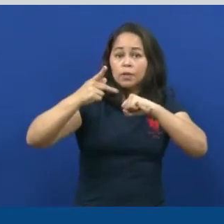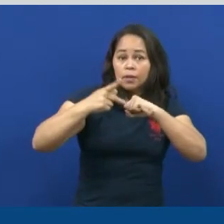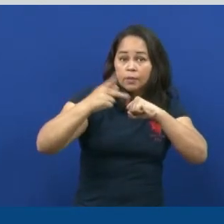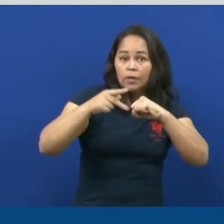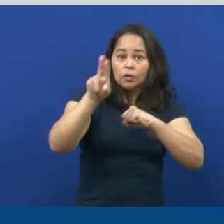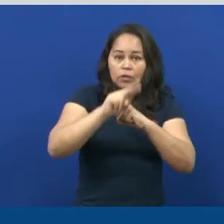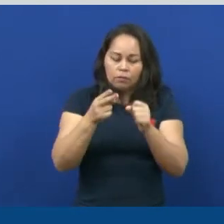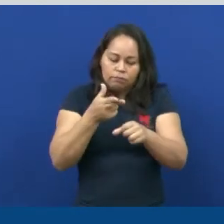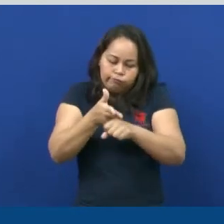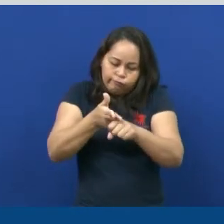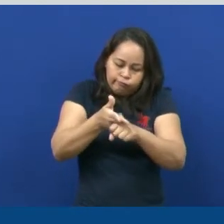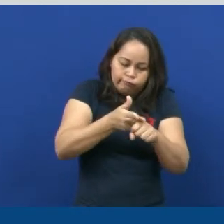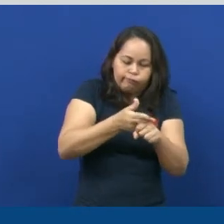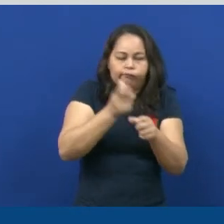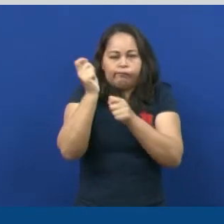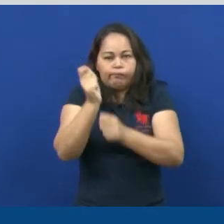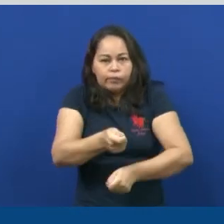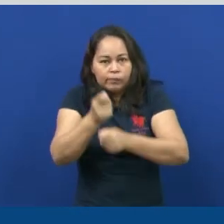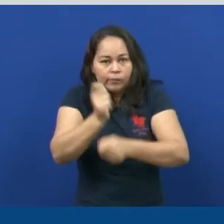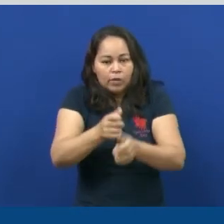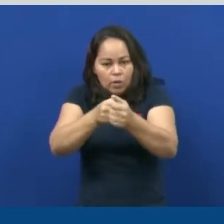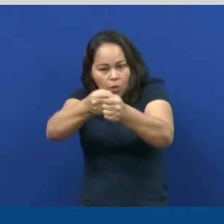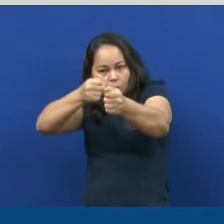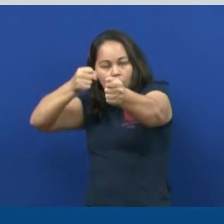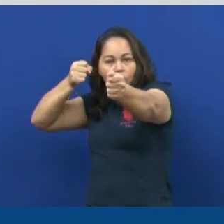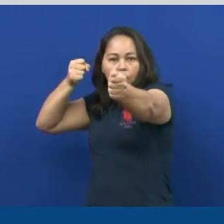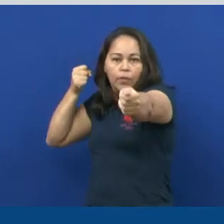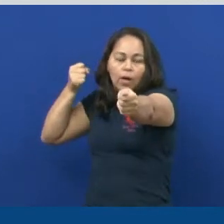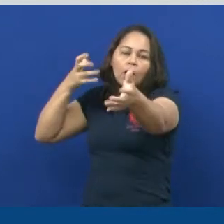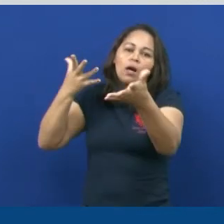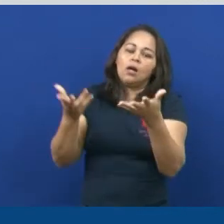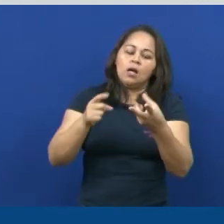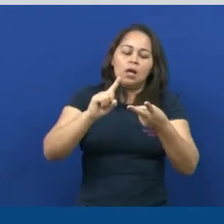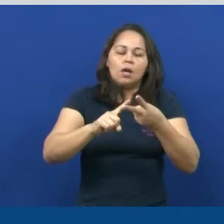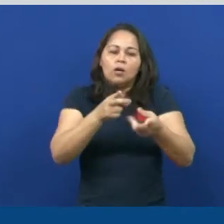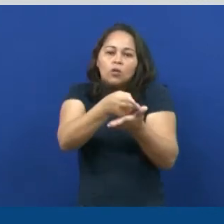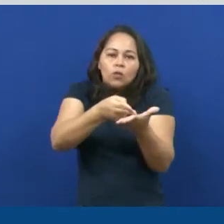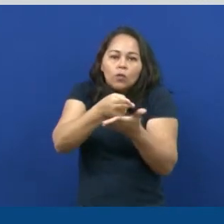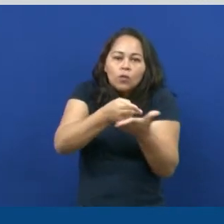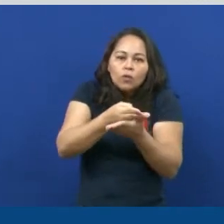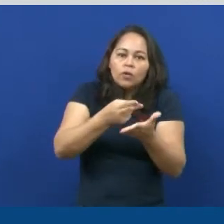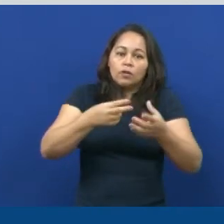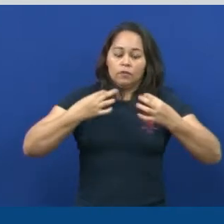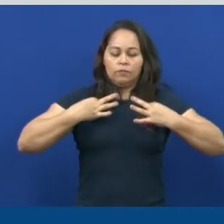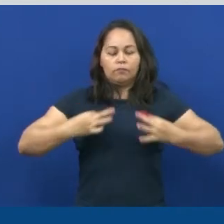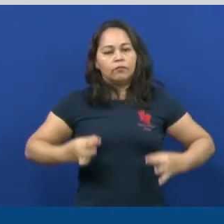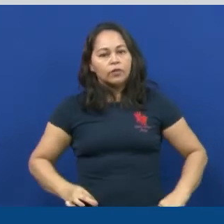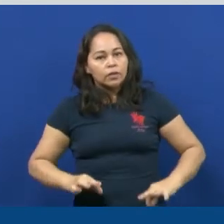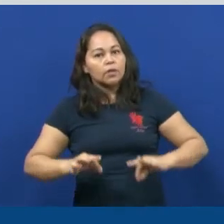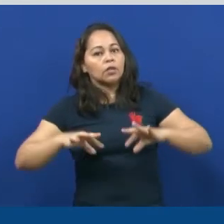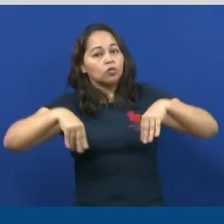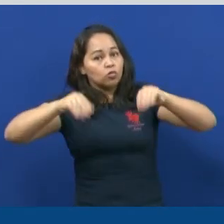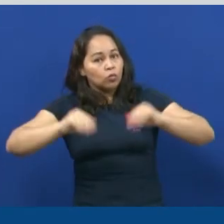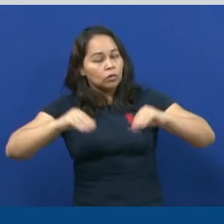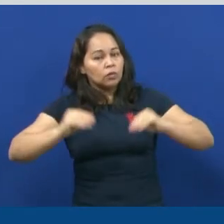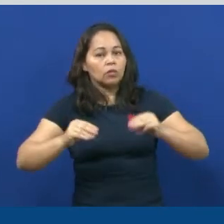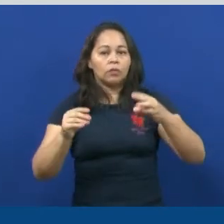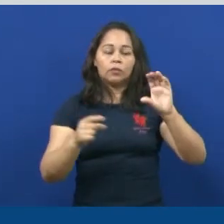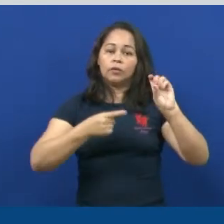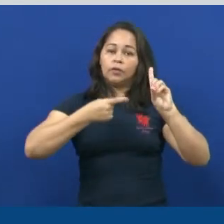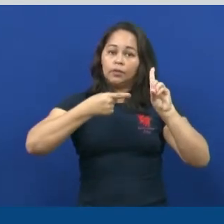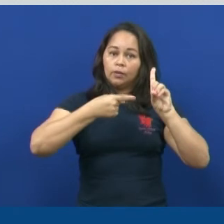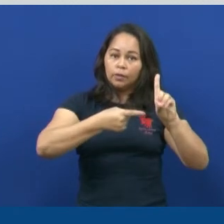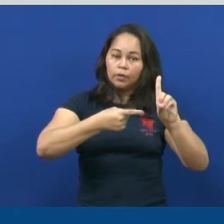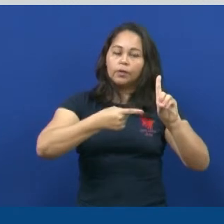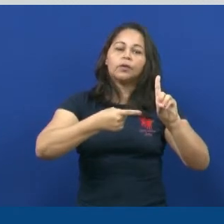confeccionar ferramentas e armas para caçar, cortar e fazer suas vértices? E D. Foi o